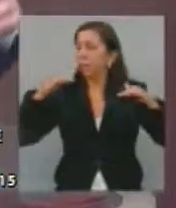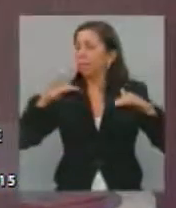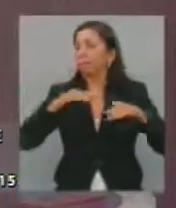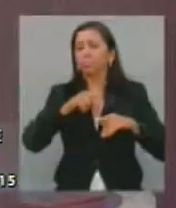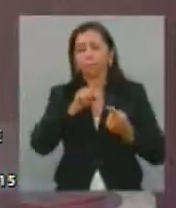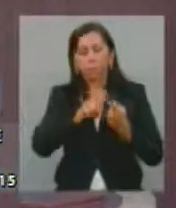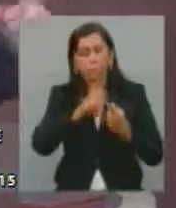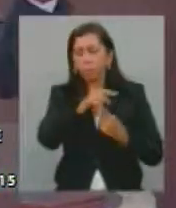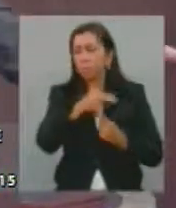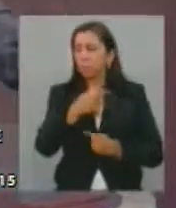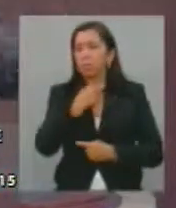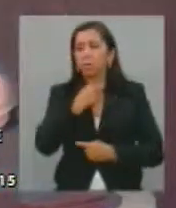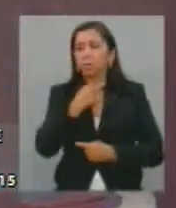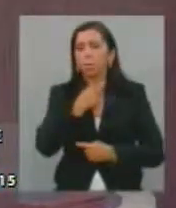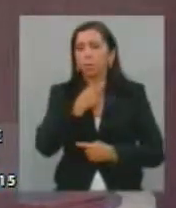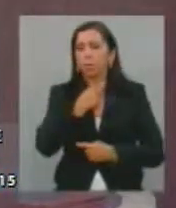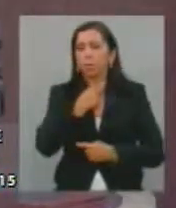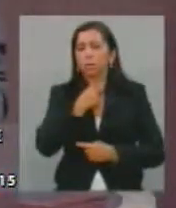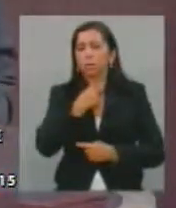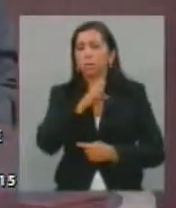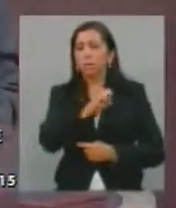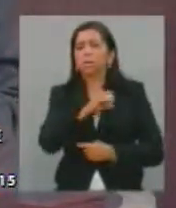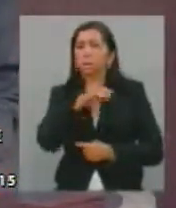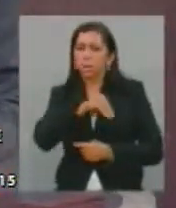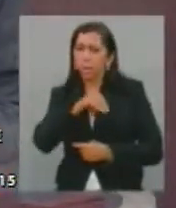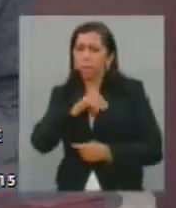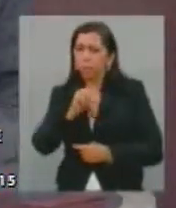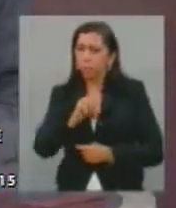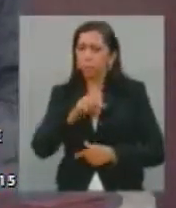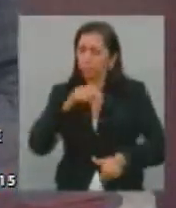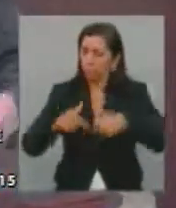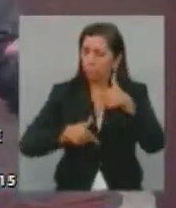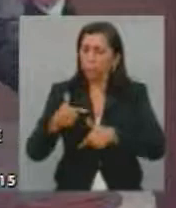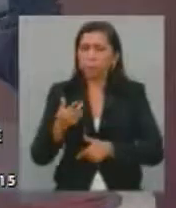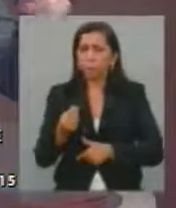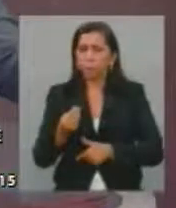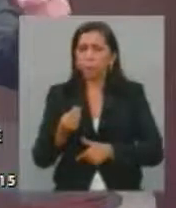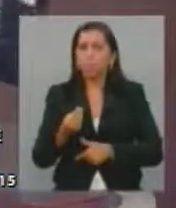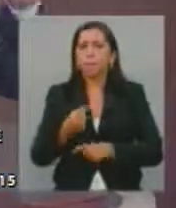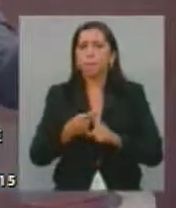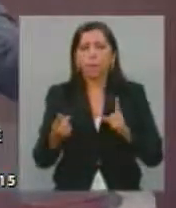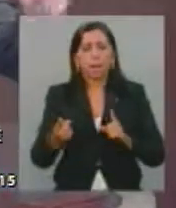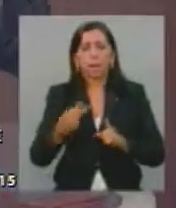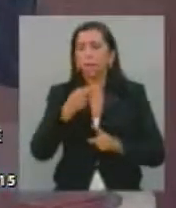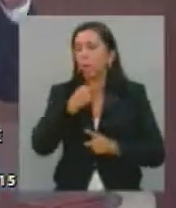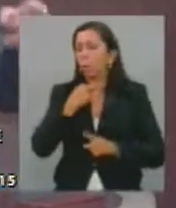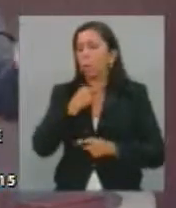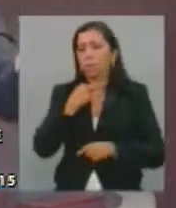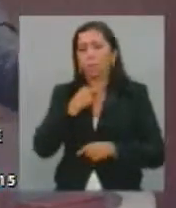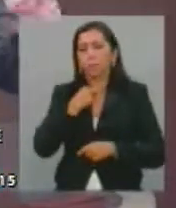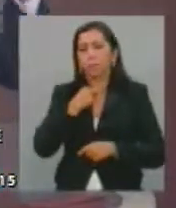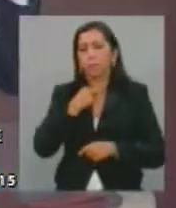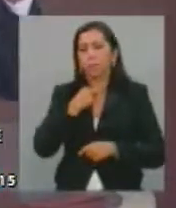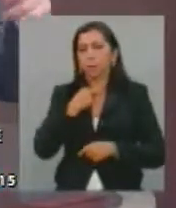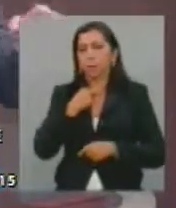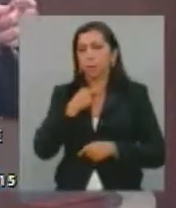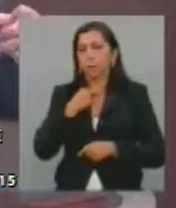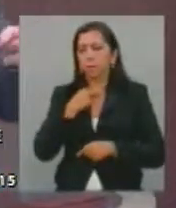o agente que ganha pouco, que trabalha muito, mas que isso não o